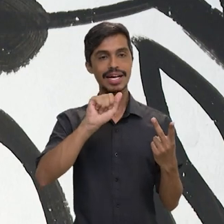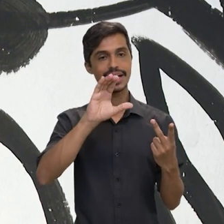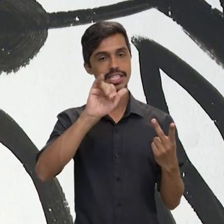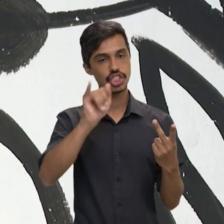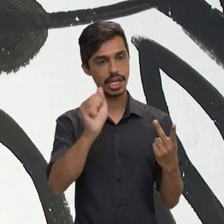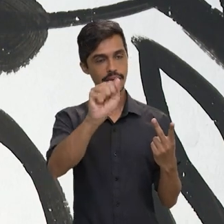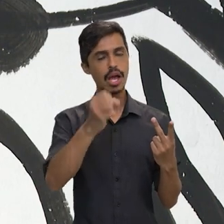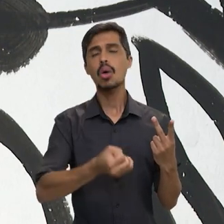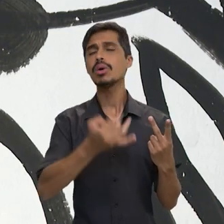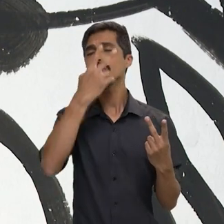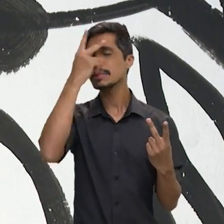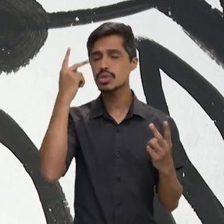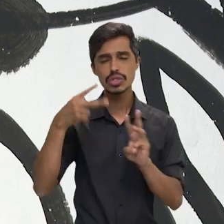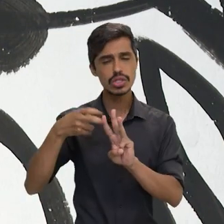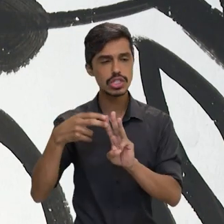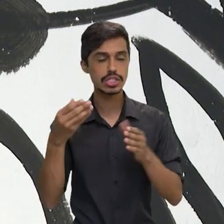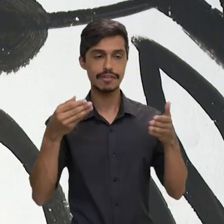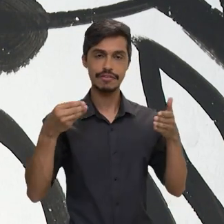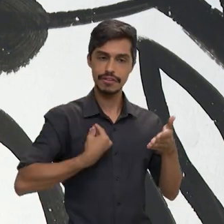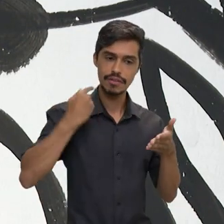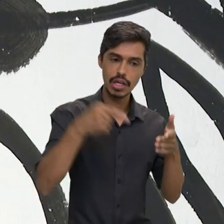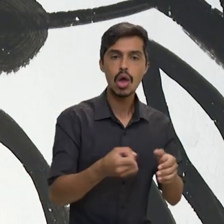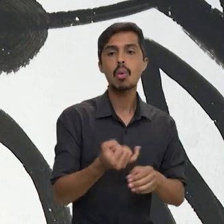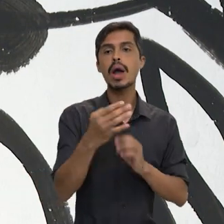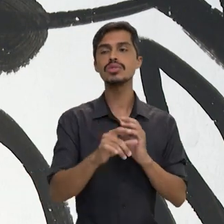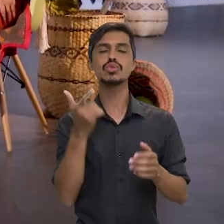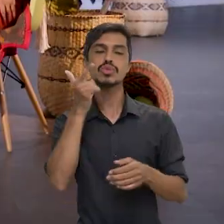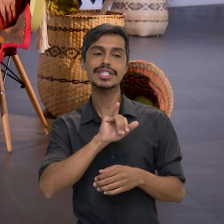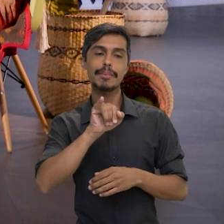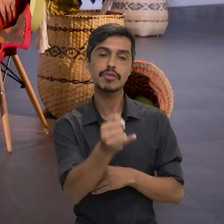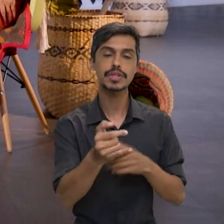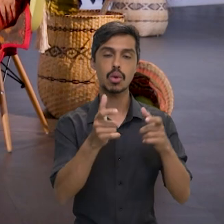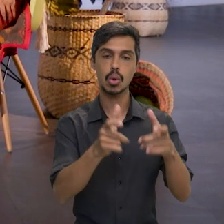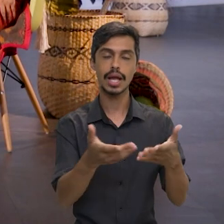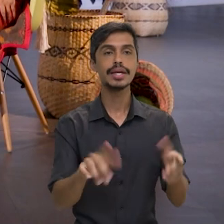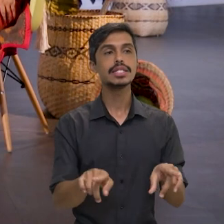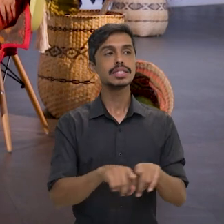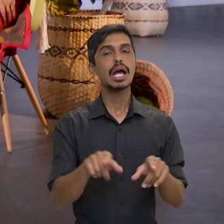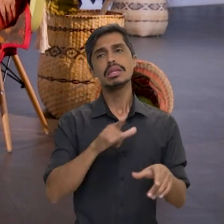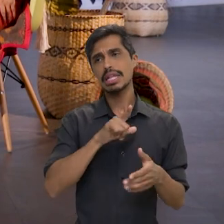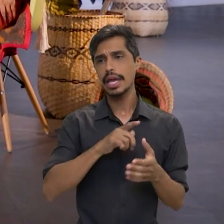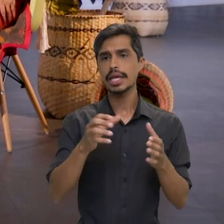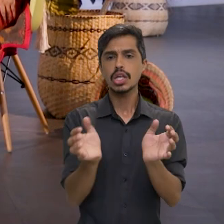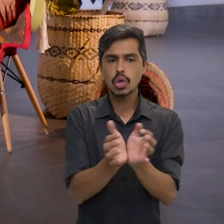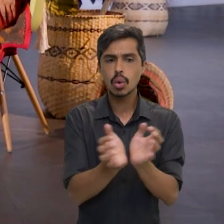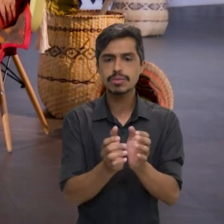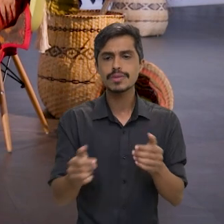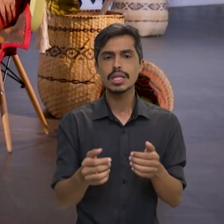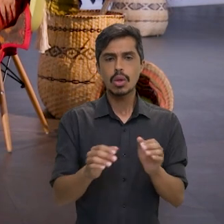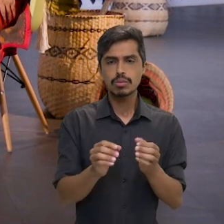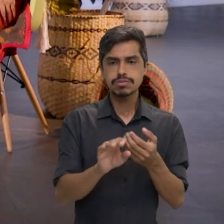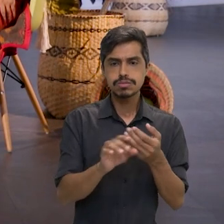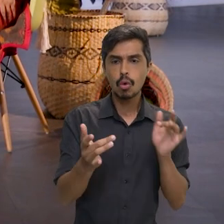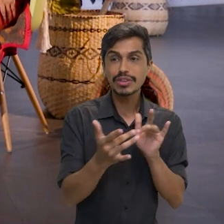Quantos indígenas moram na região? Quantos vão ser beneficiados? E nessas regiões tem até indígenas isolados, de recente